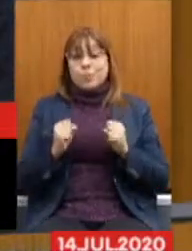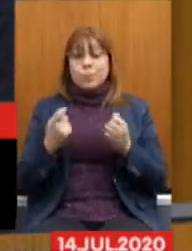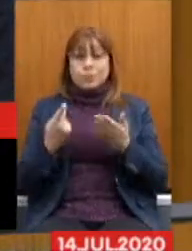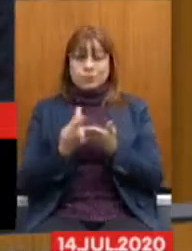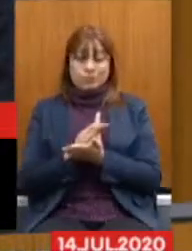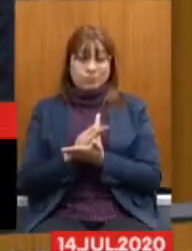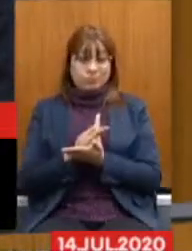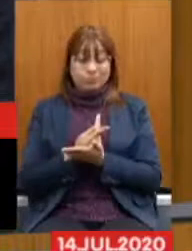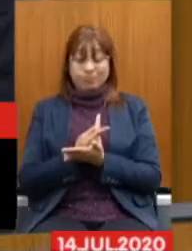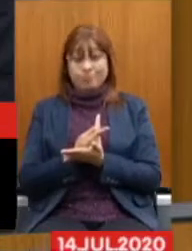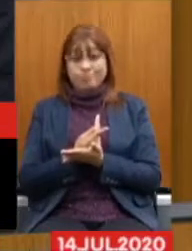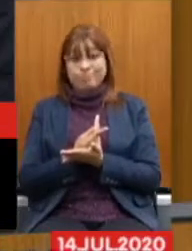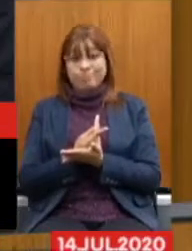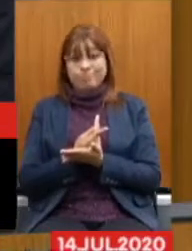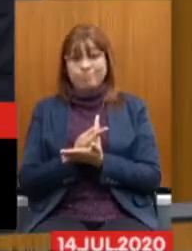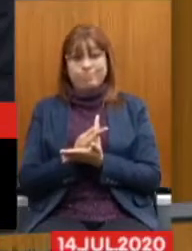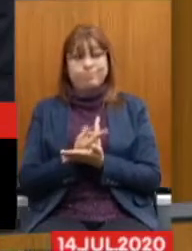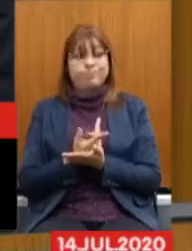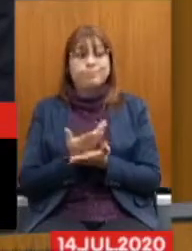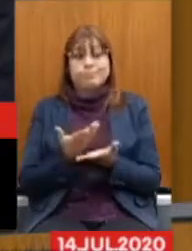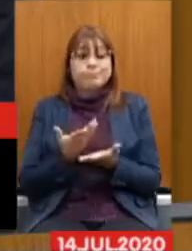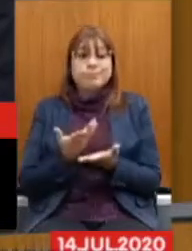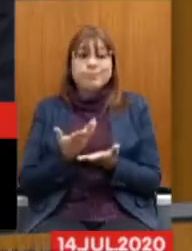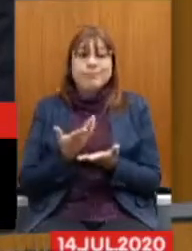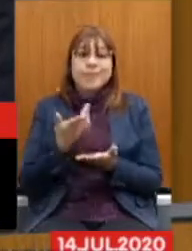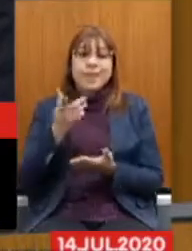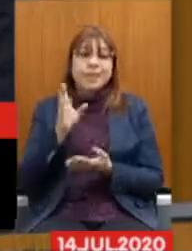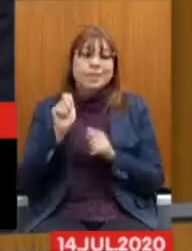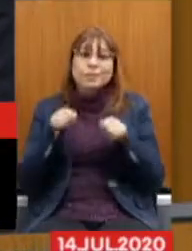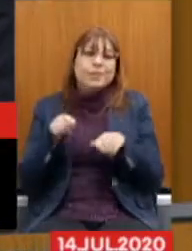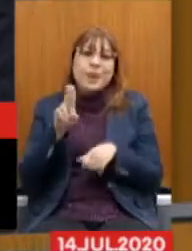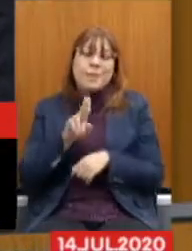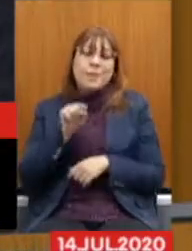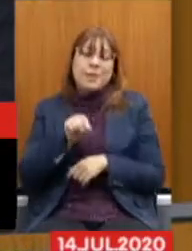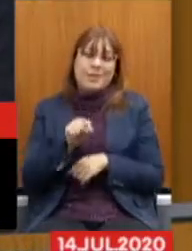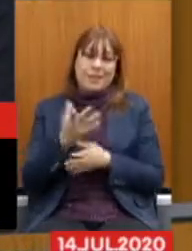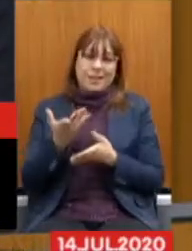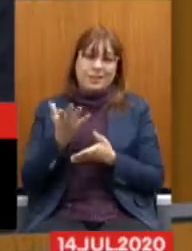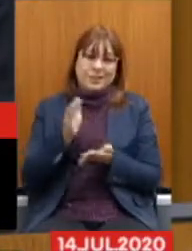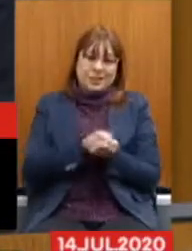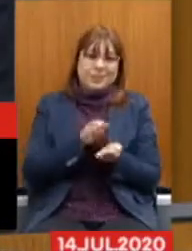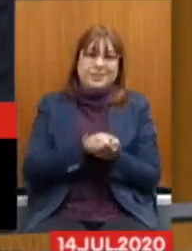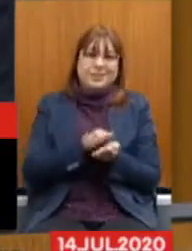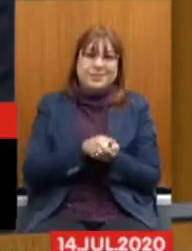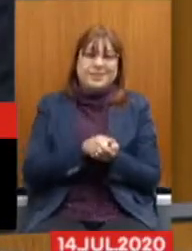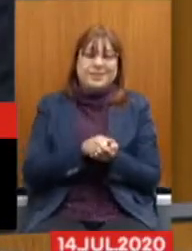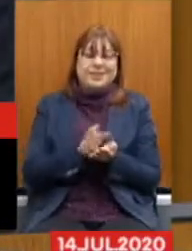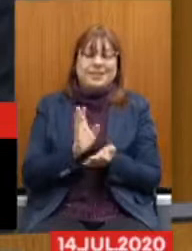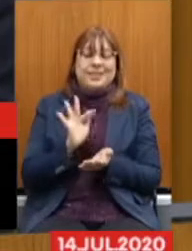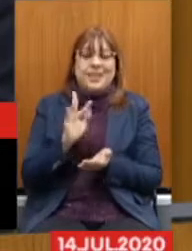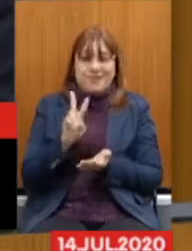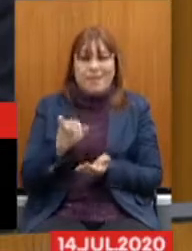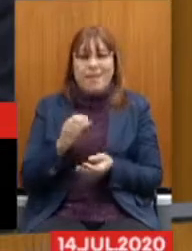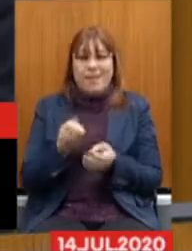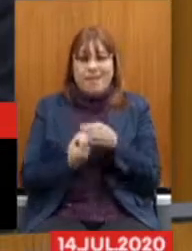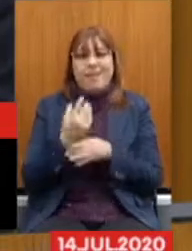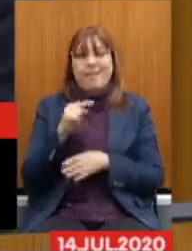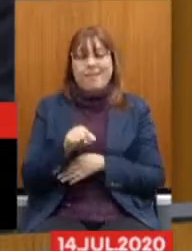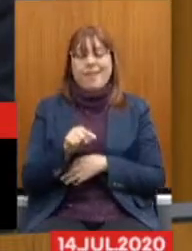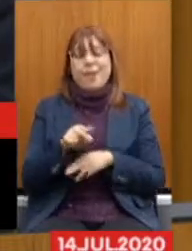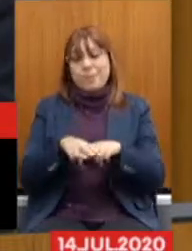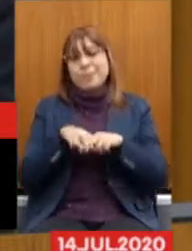inviabilização desse fundo de previdência complementar a ser criado por conta da